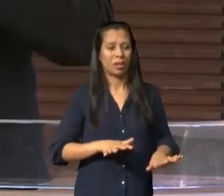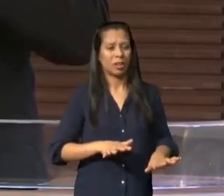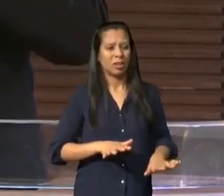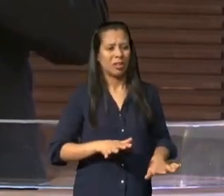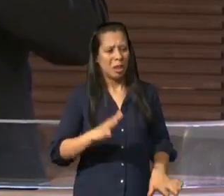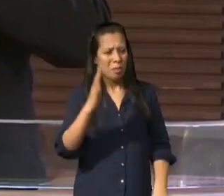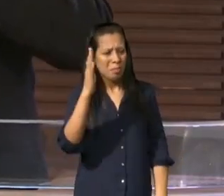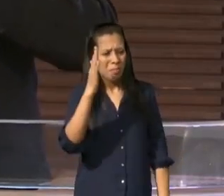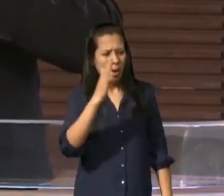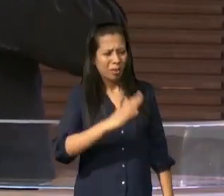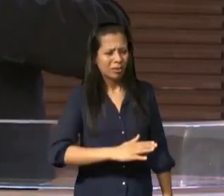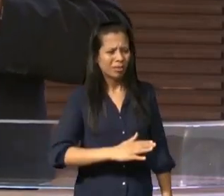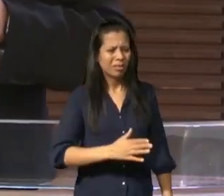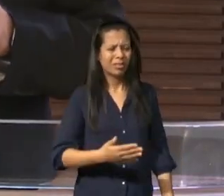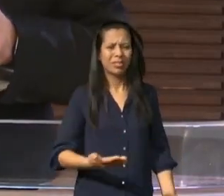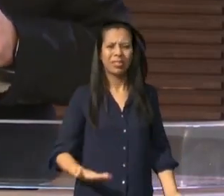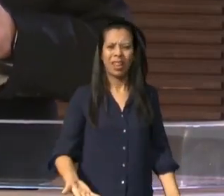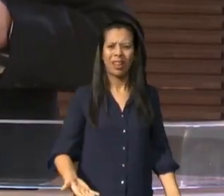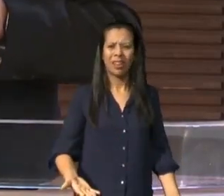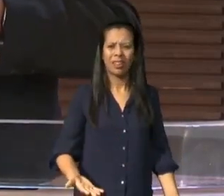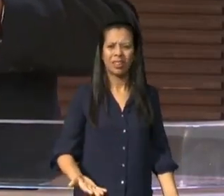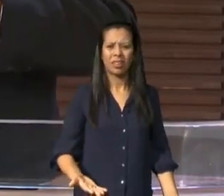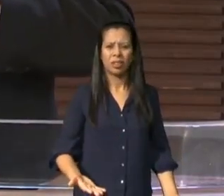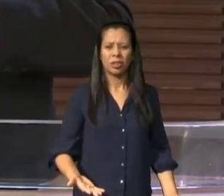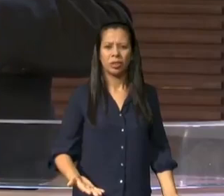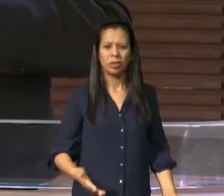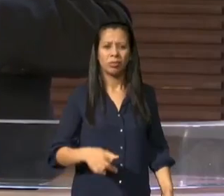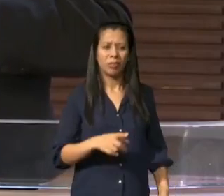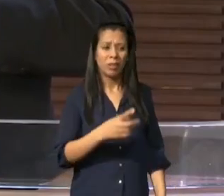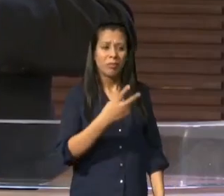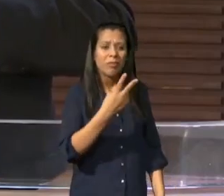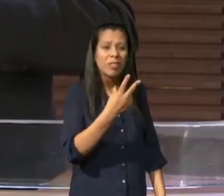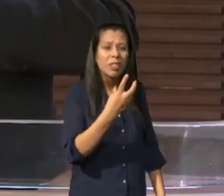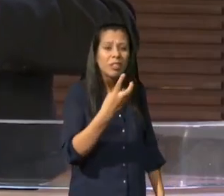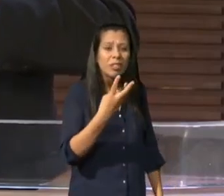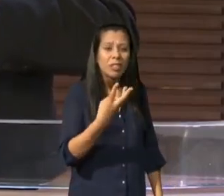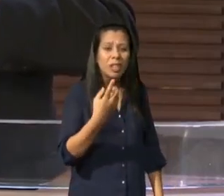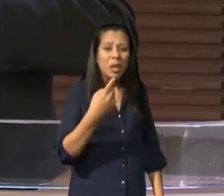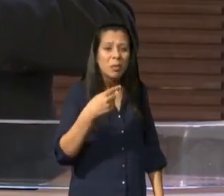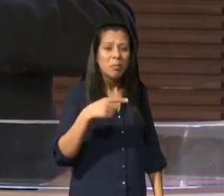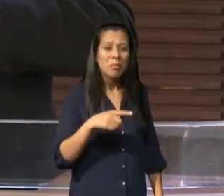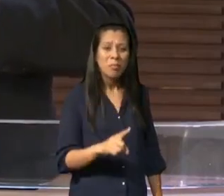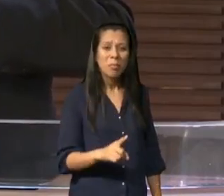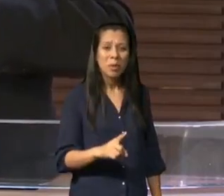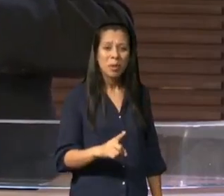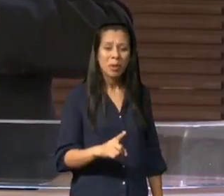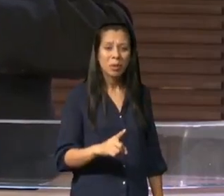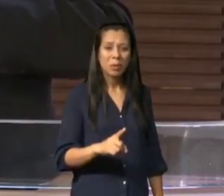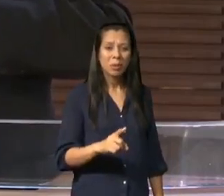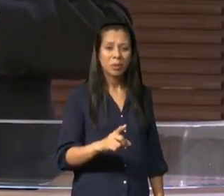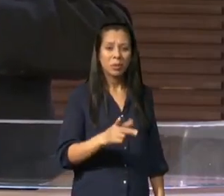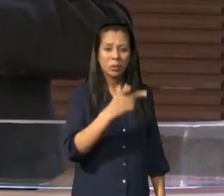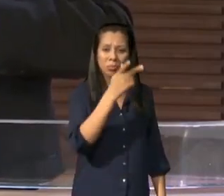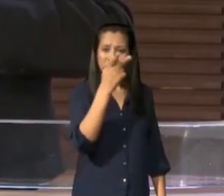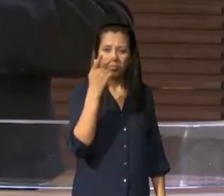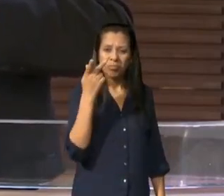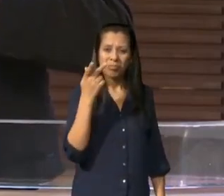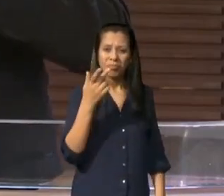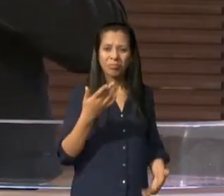23 mil é interessante que outras